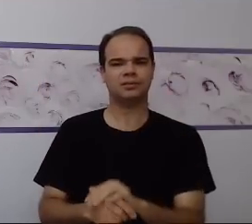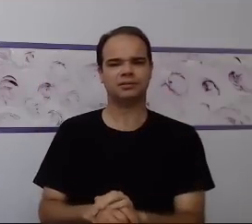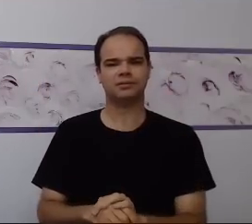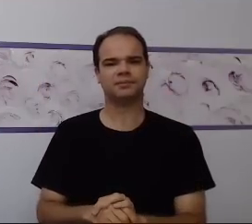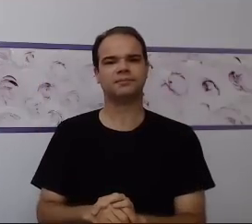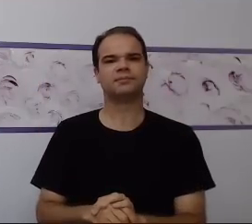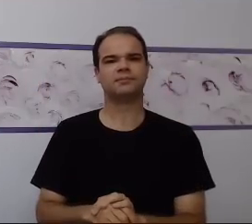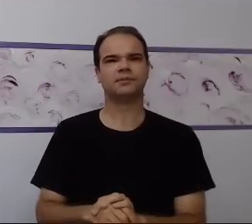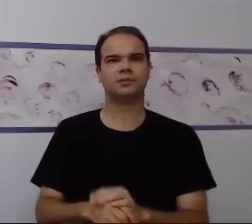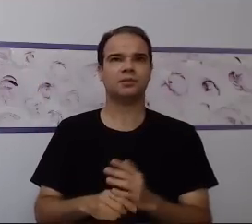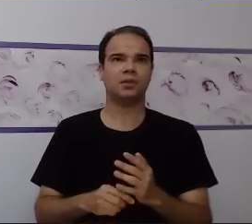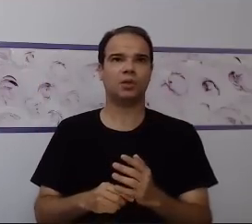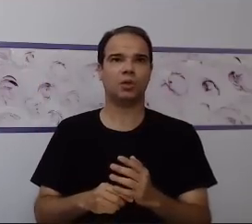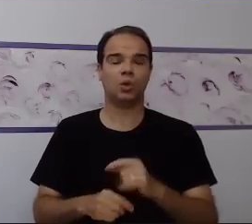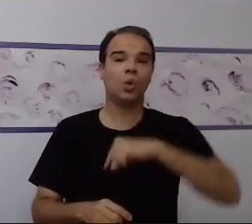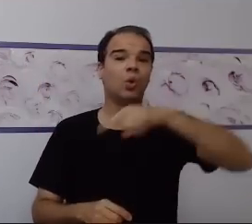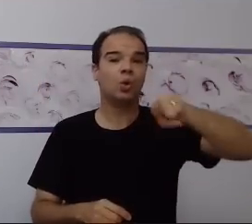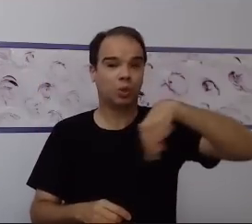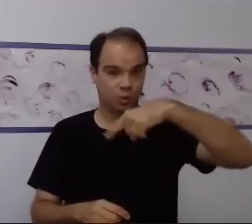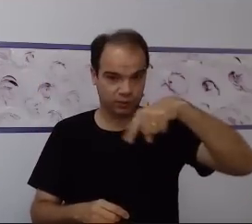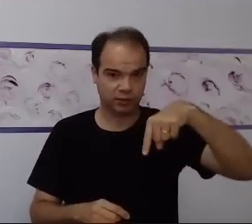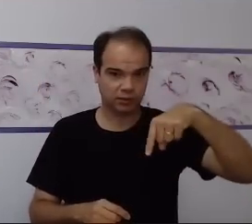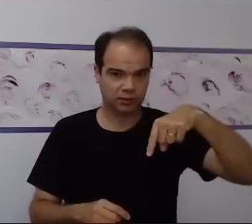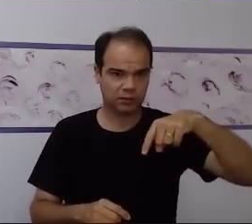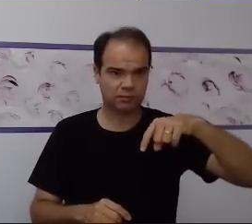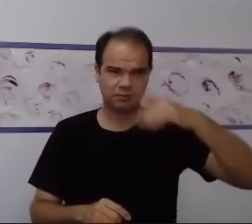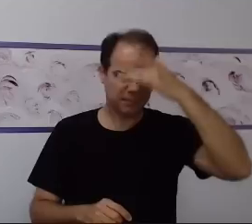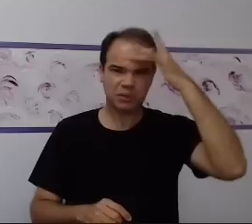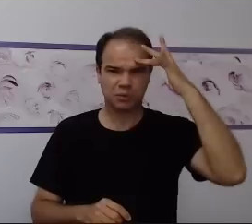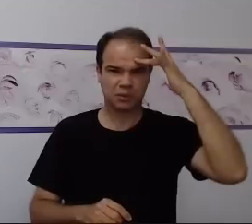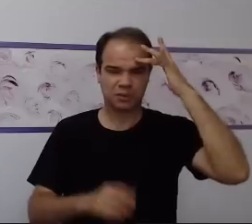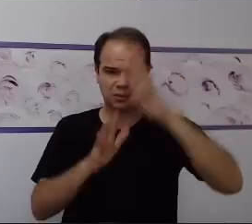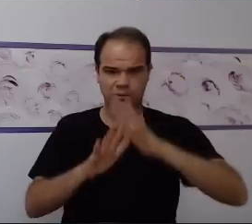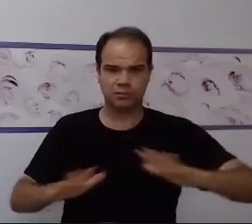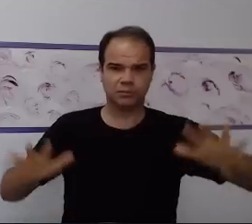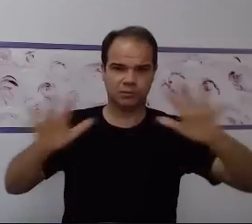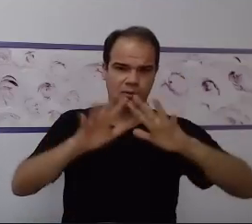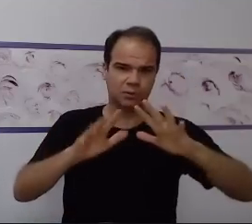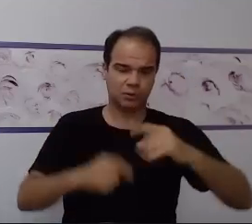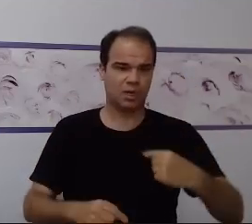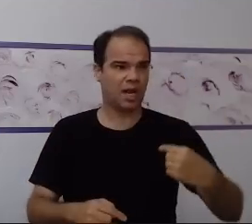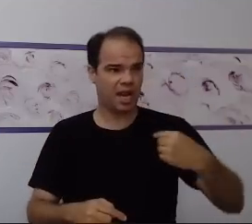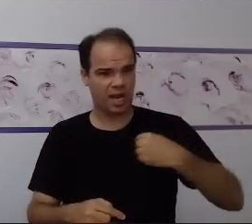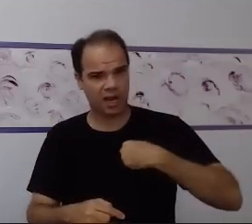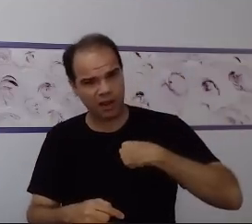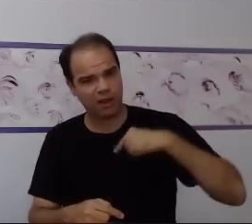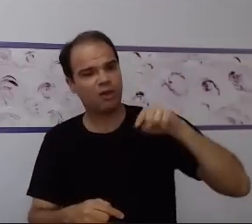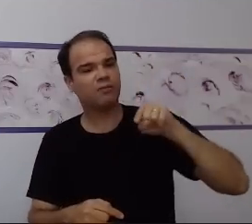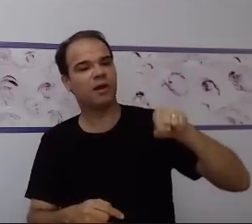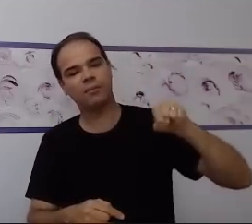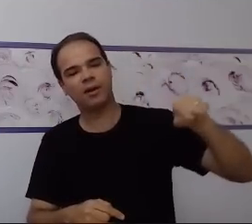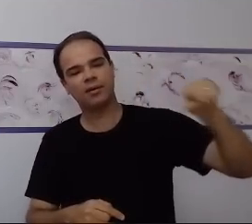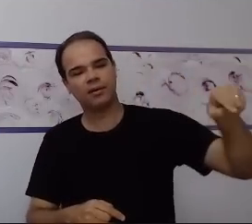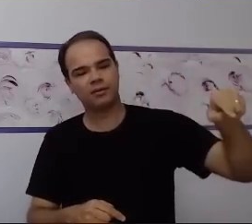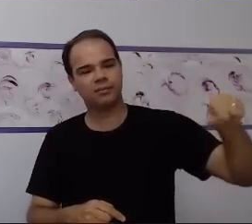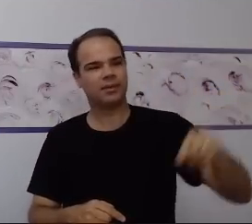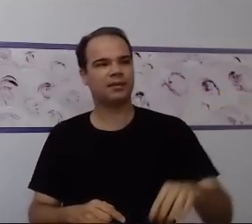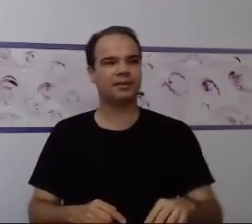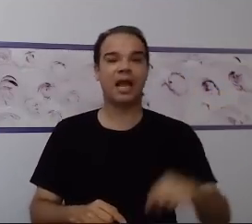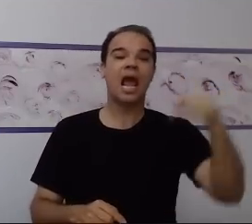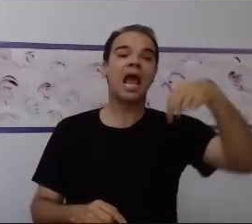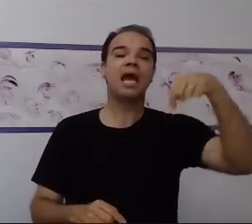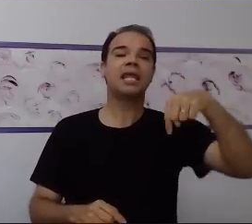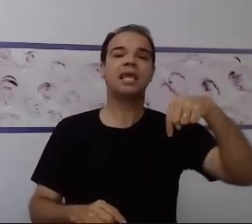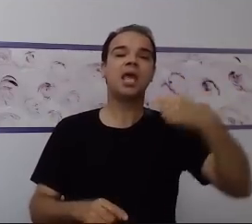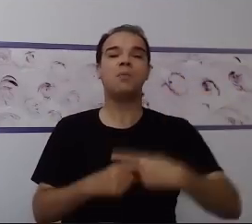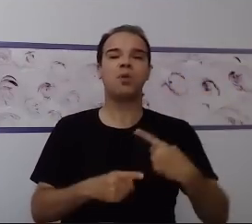nós somos movidos a recompensas. Nem eu, nem você, nem você estamos aqui